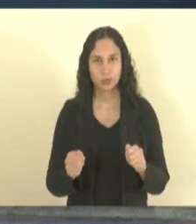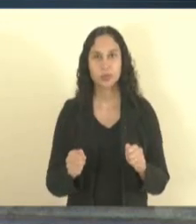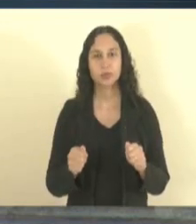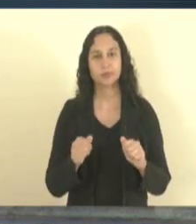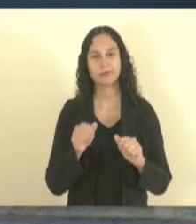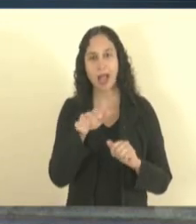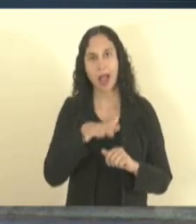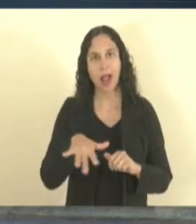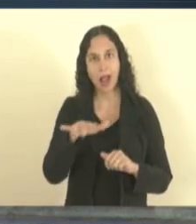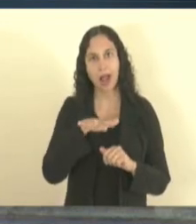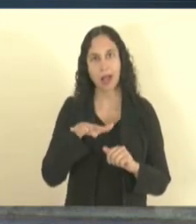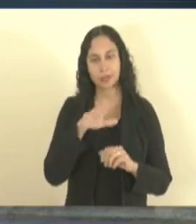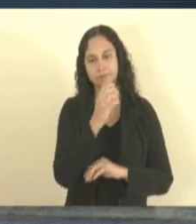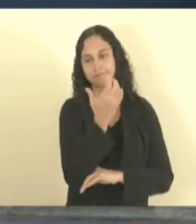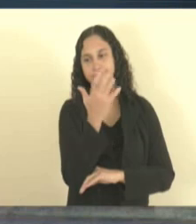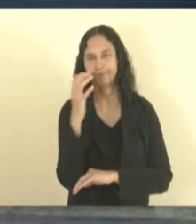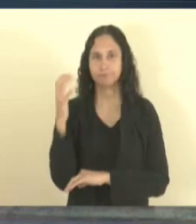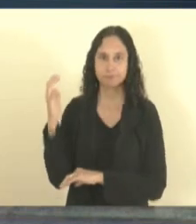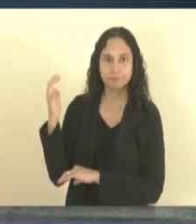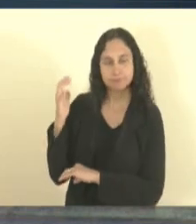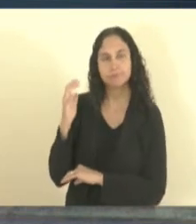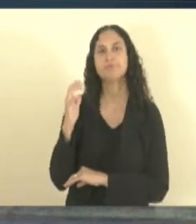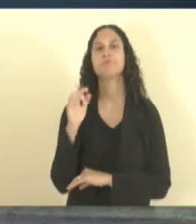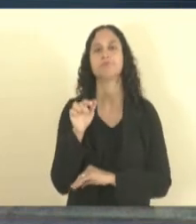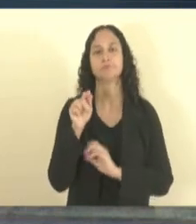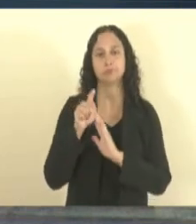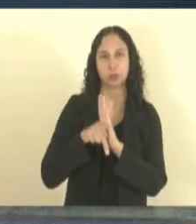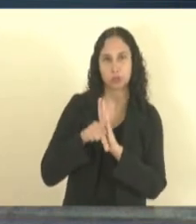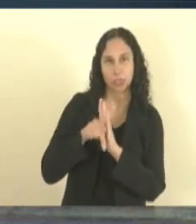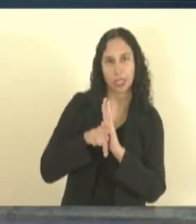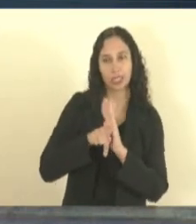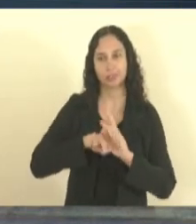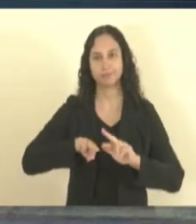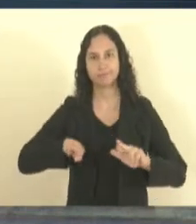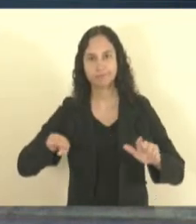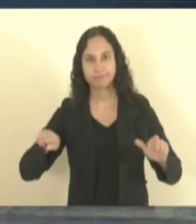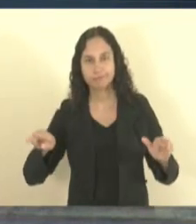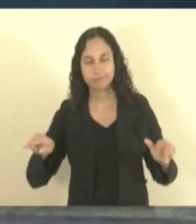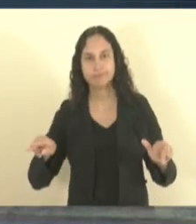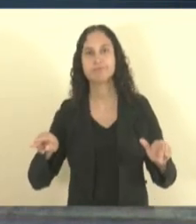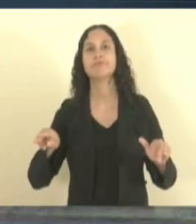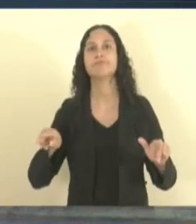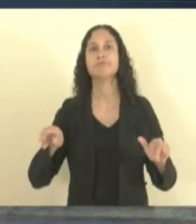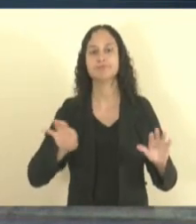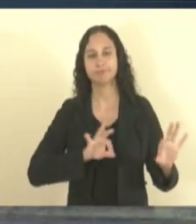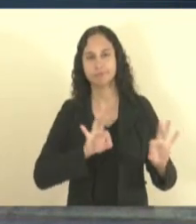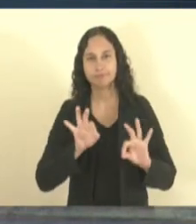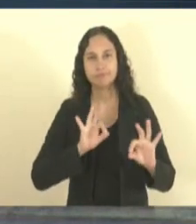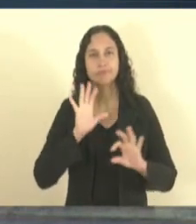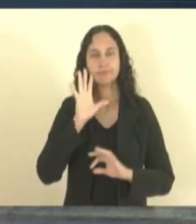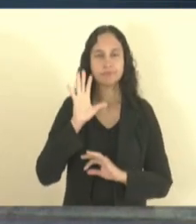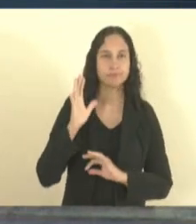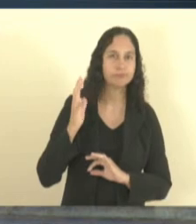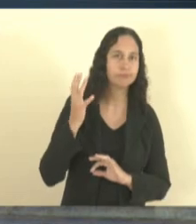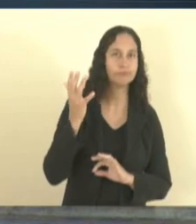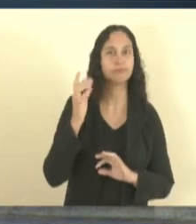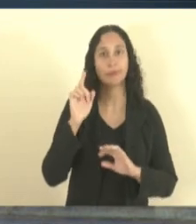ambiente de forma positiva, alguma coisa, algumas soluções ou algum